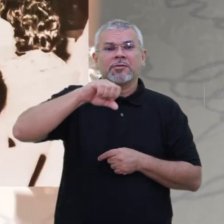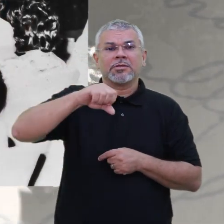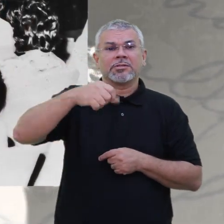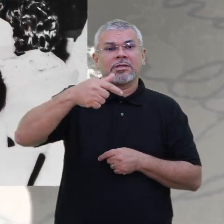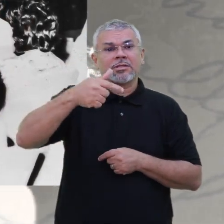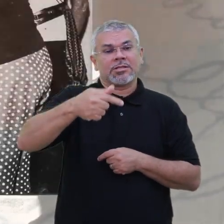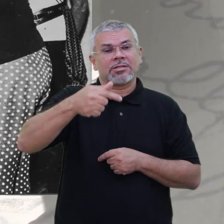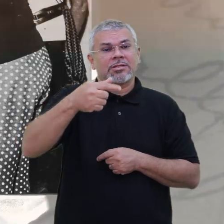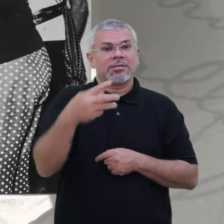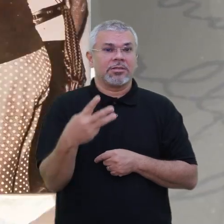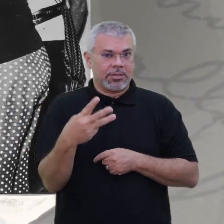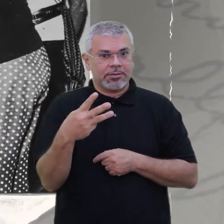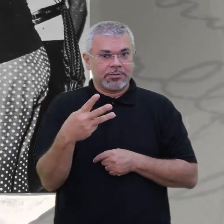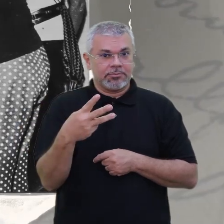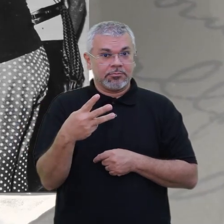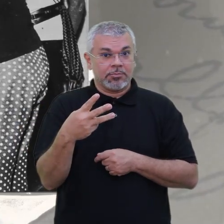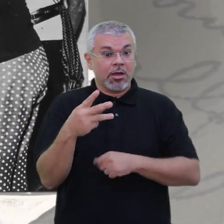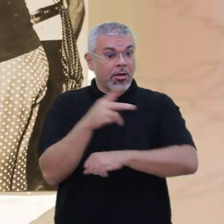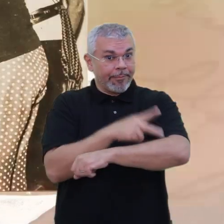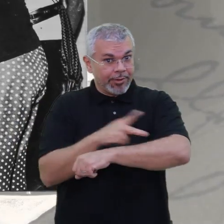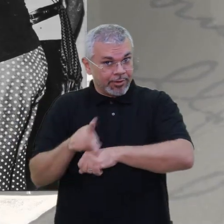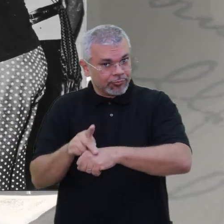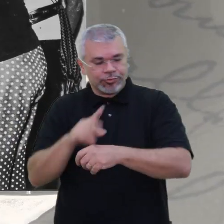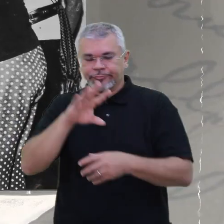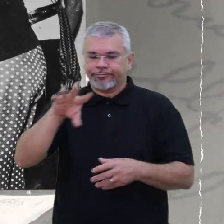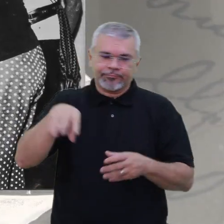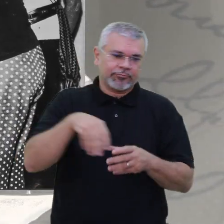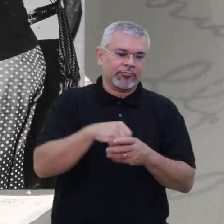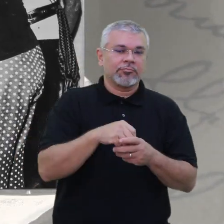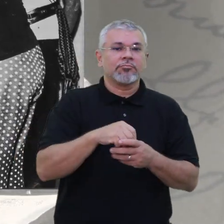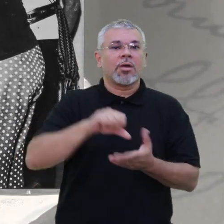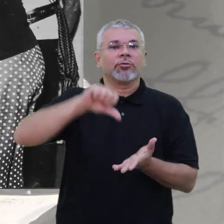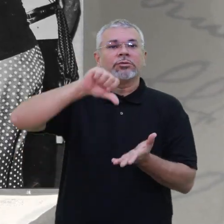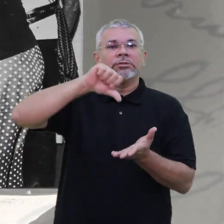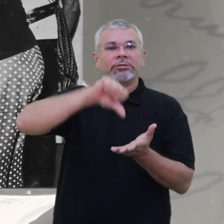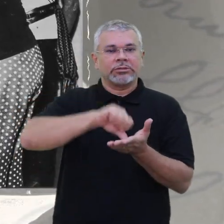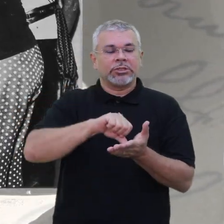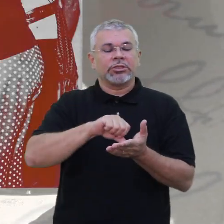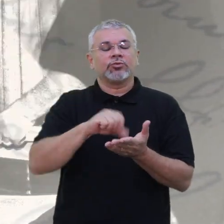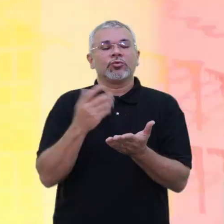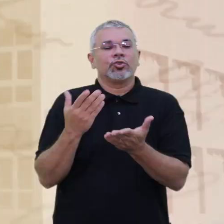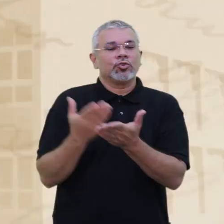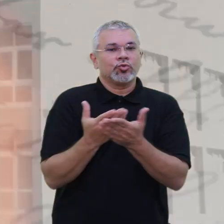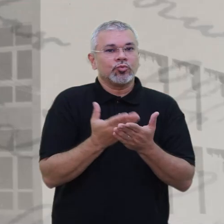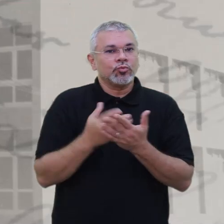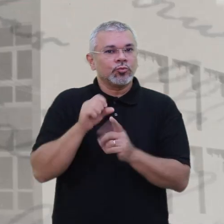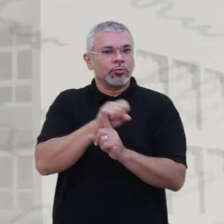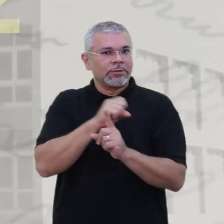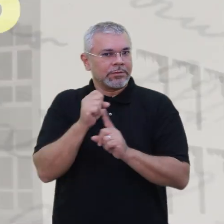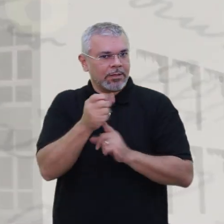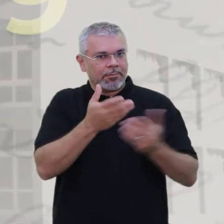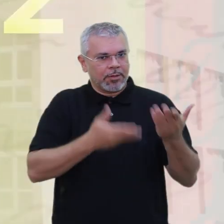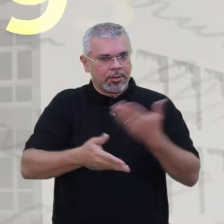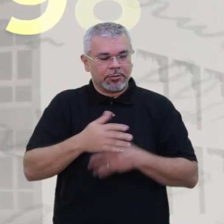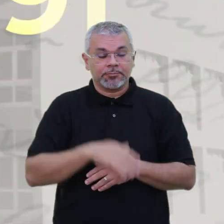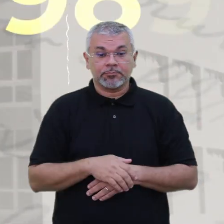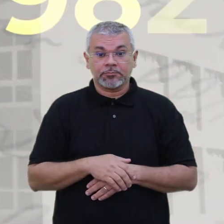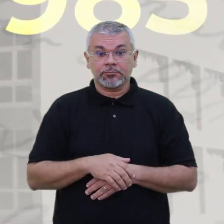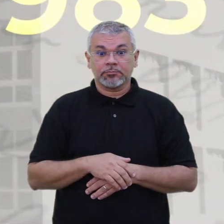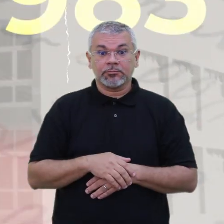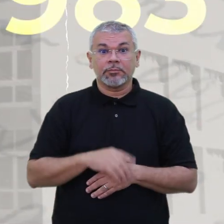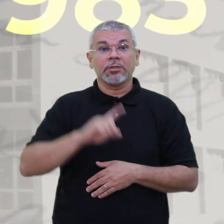1973, quando a pedagogia é incorporada ao Centro de Estudos Sociais Aplicados. É em